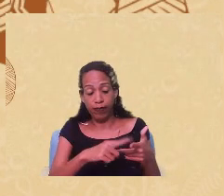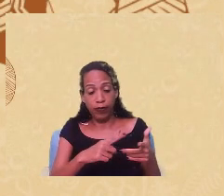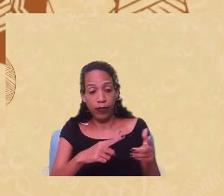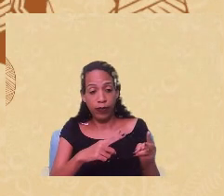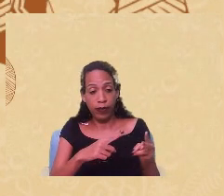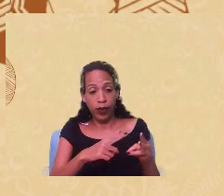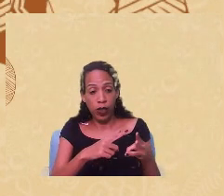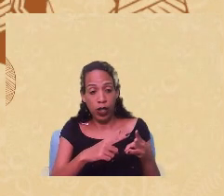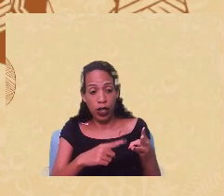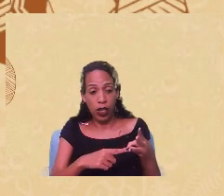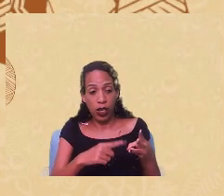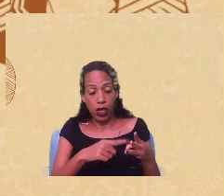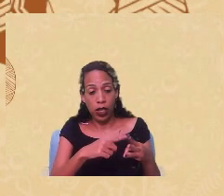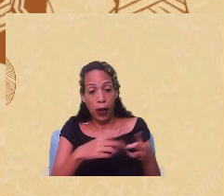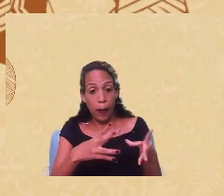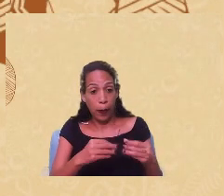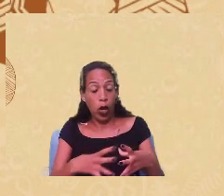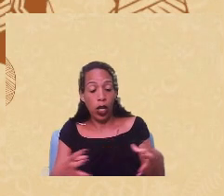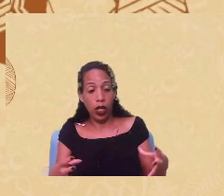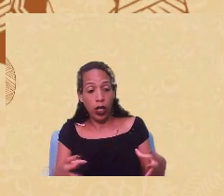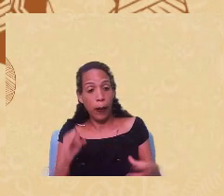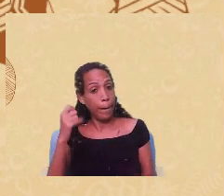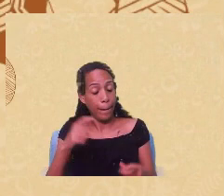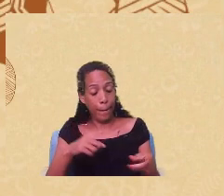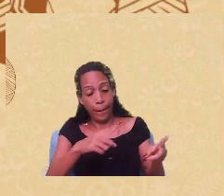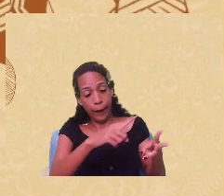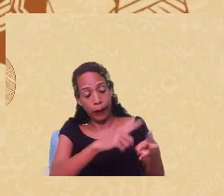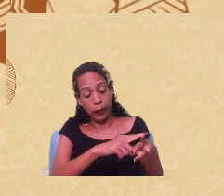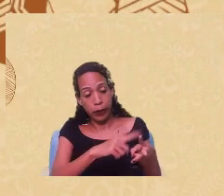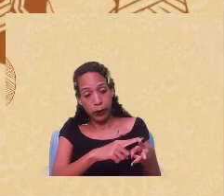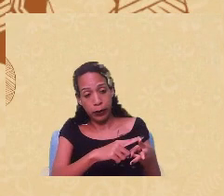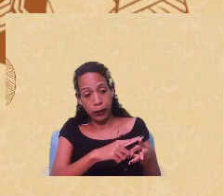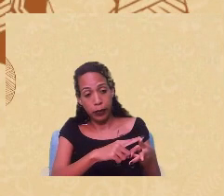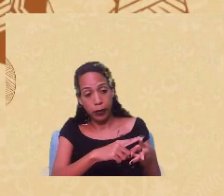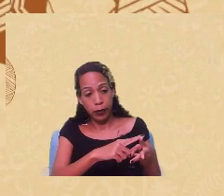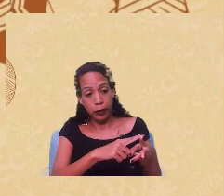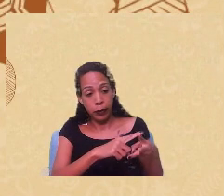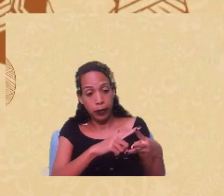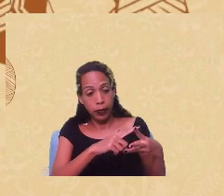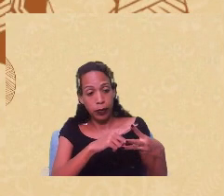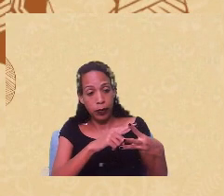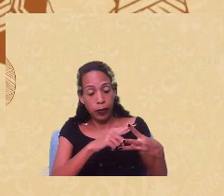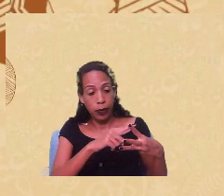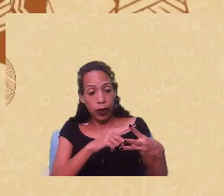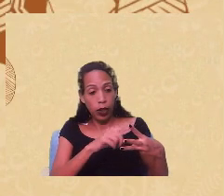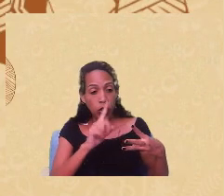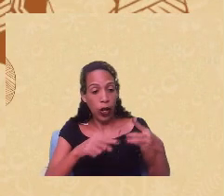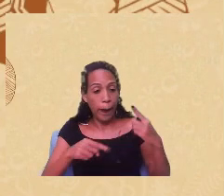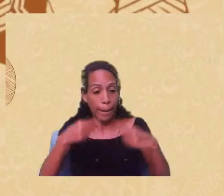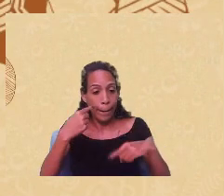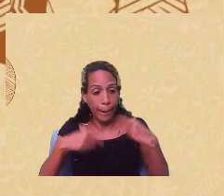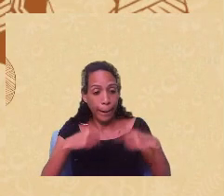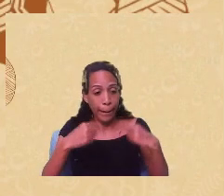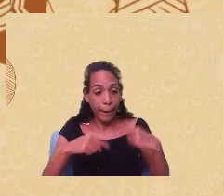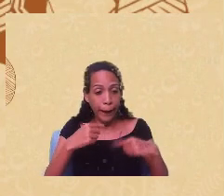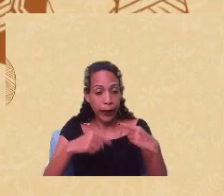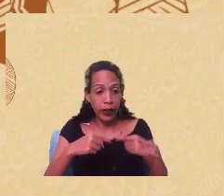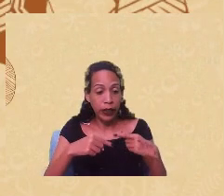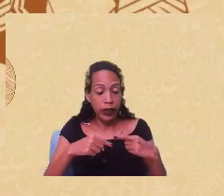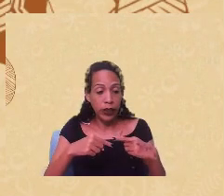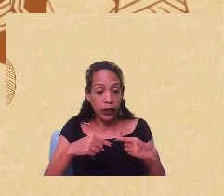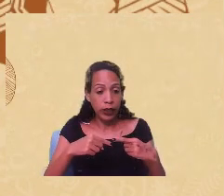muito para a adoção o primeiro é que a política como já como já disse que as políticas identitárias